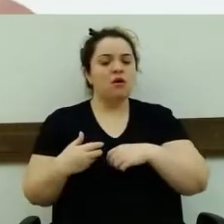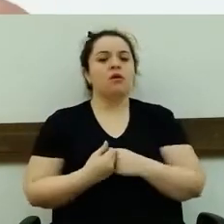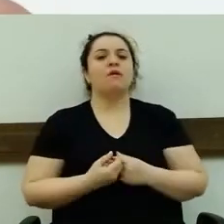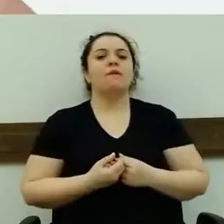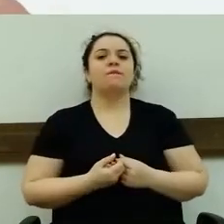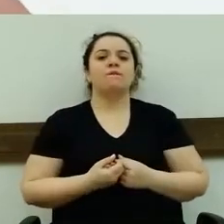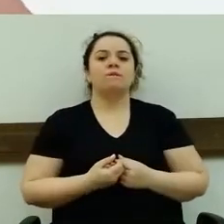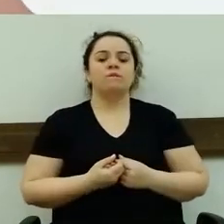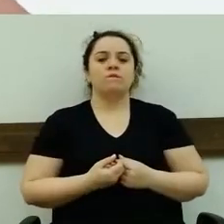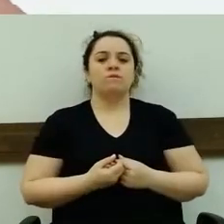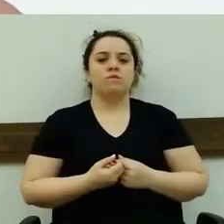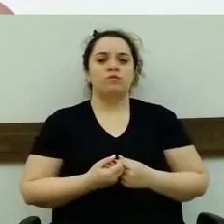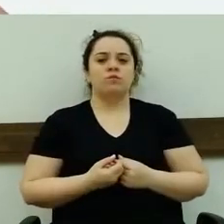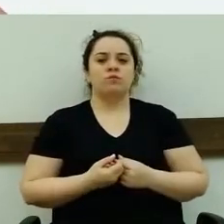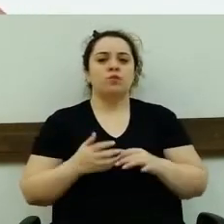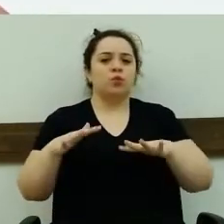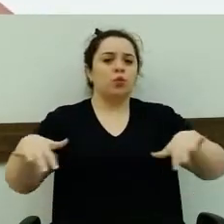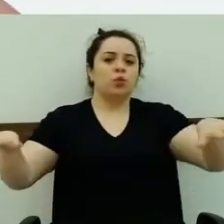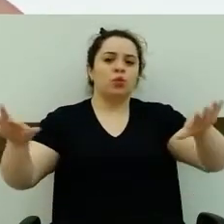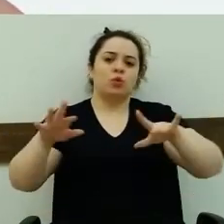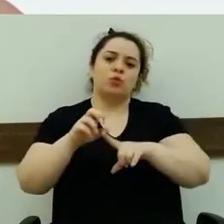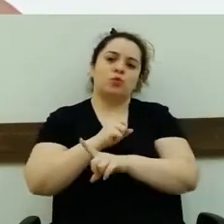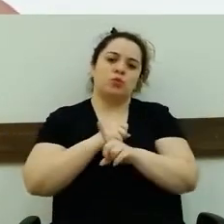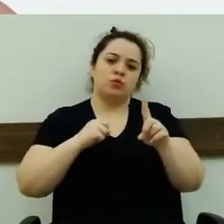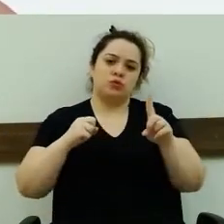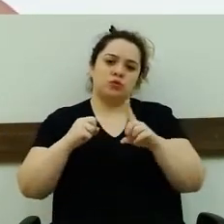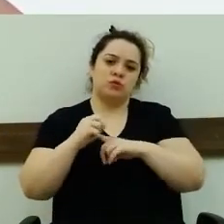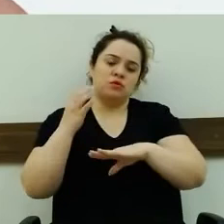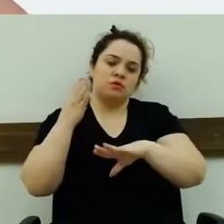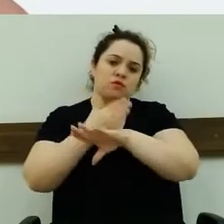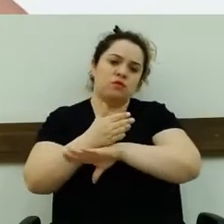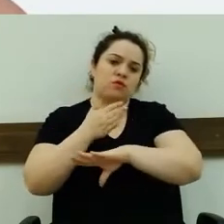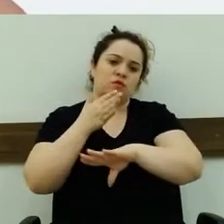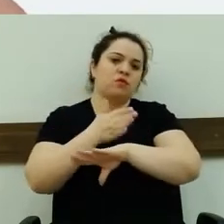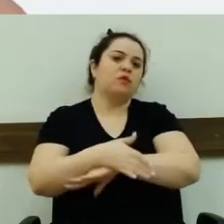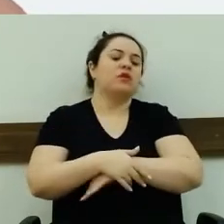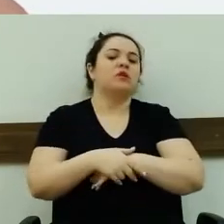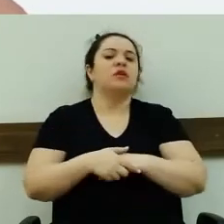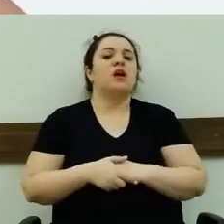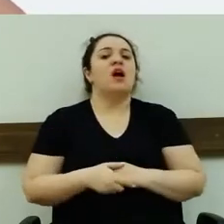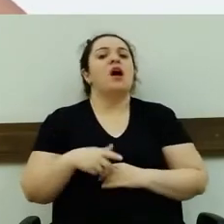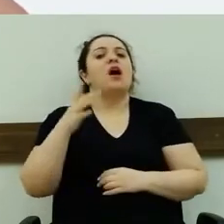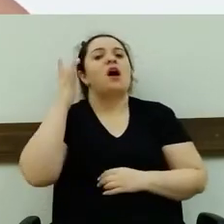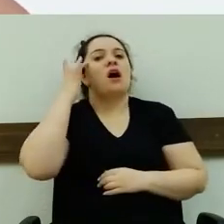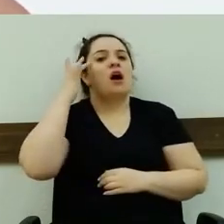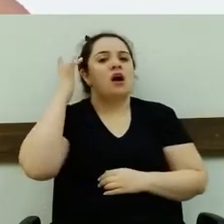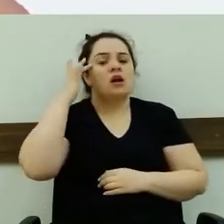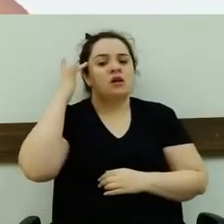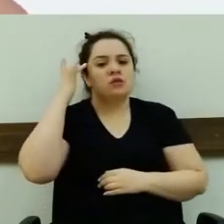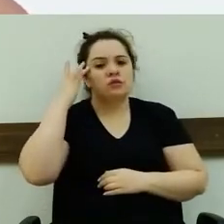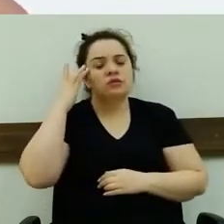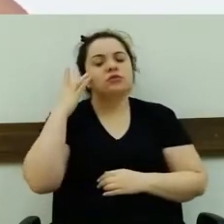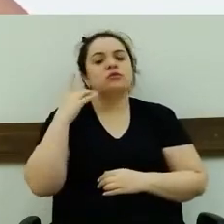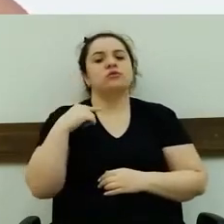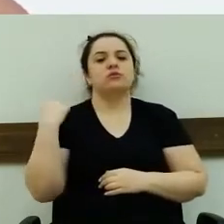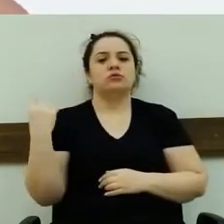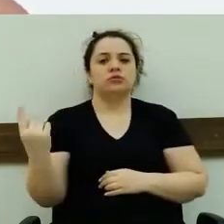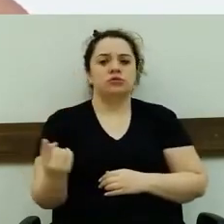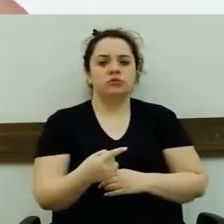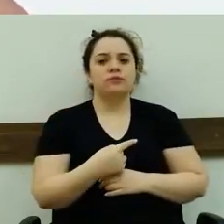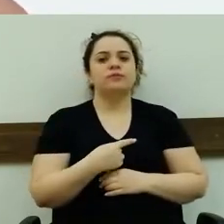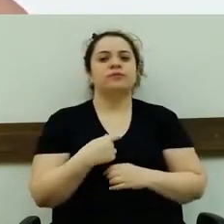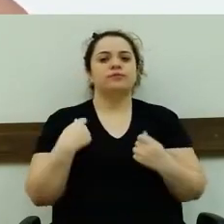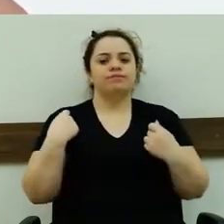camada social está se envolvendo nesse procedimento. Então eu acho que a gente tem que,